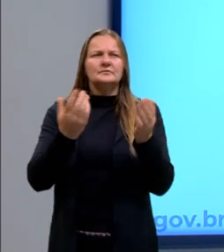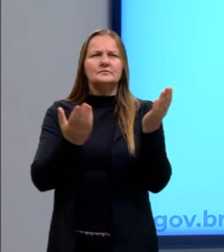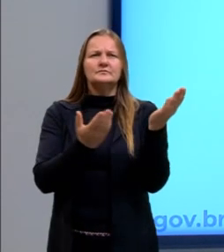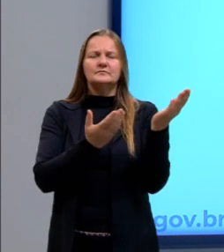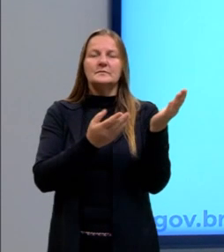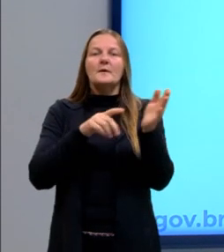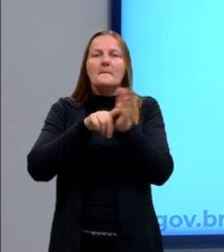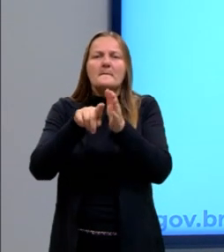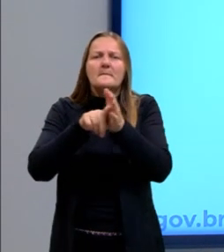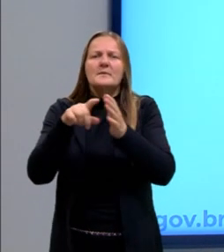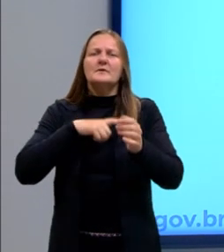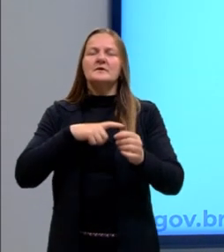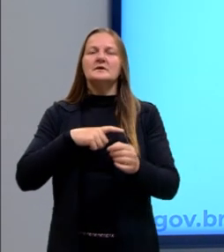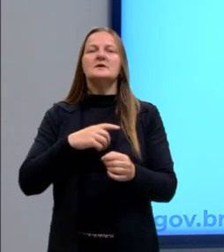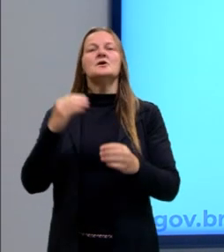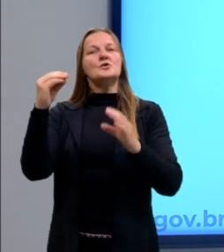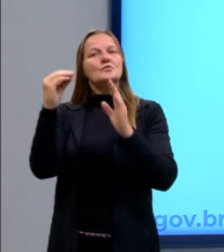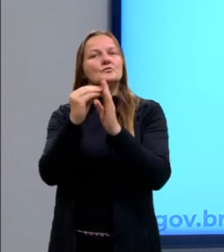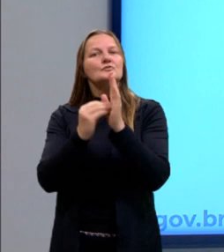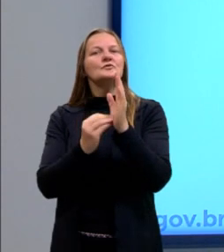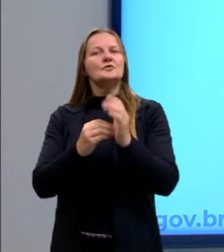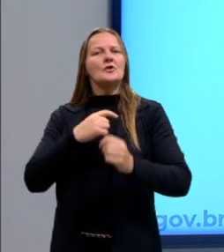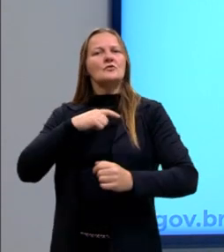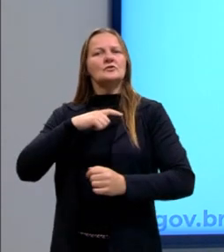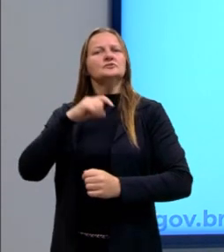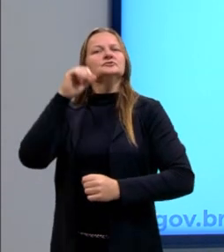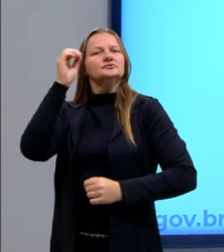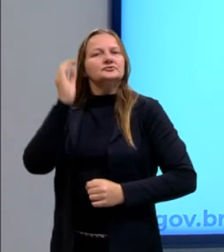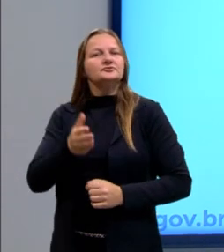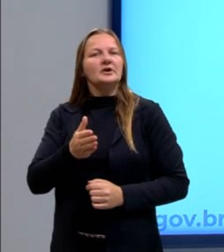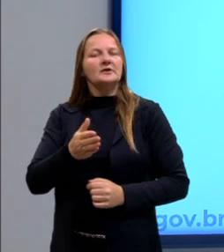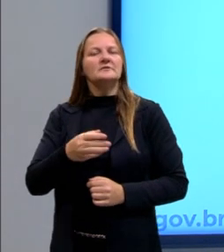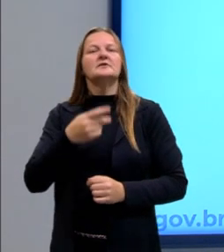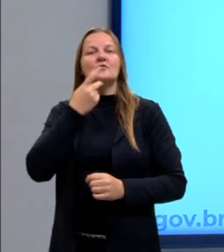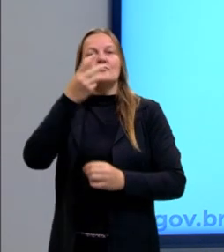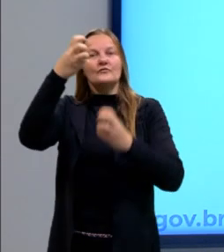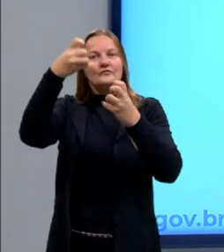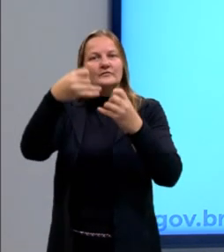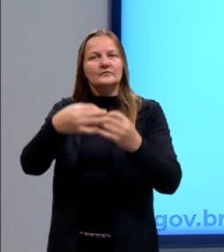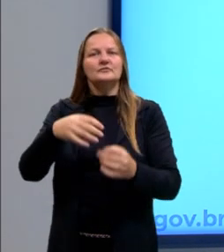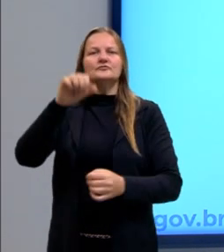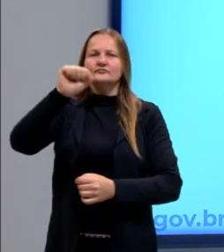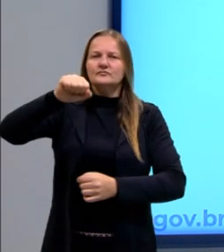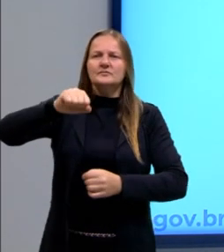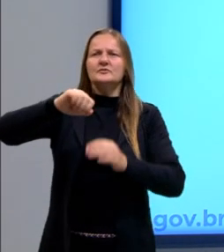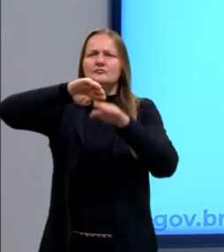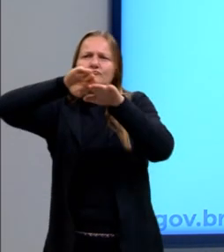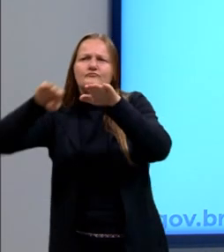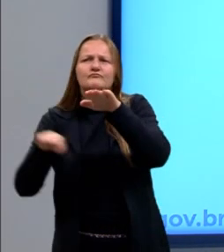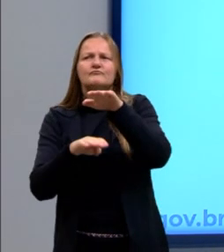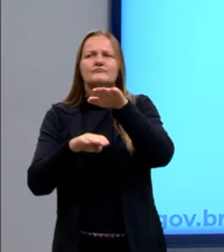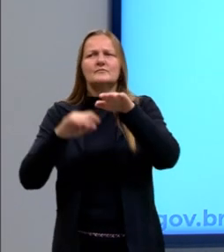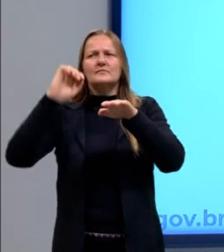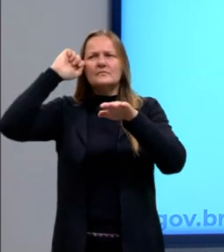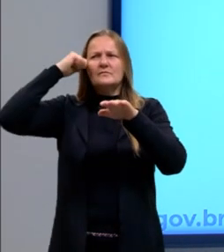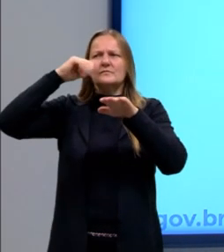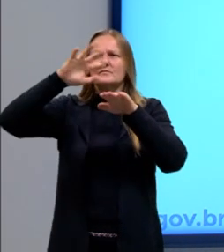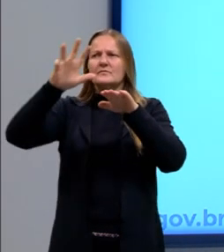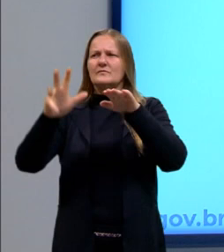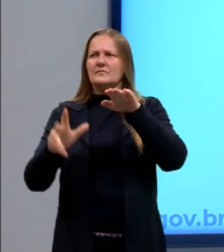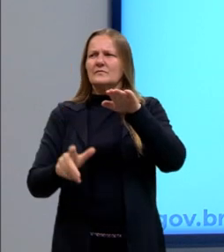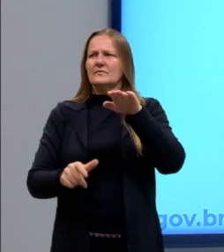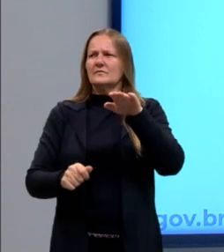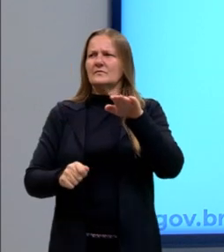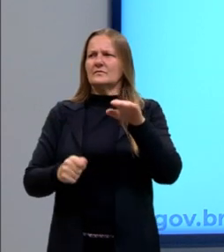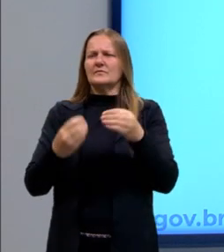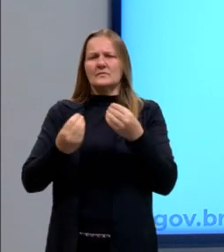pergunta já contém uma afirmação. Então, eu estou dizendo aqui que a gente subestima a história do continente